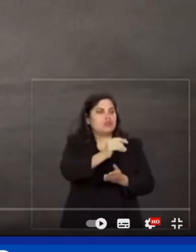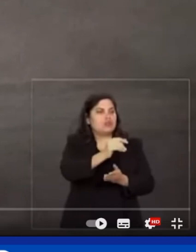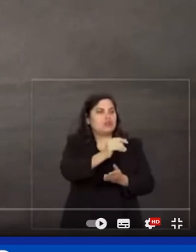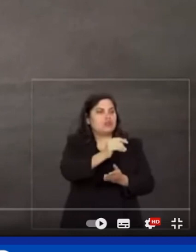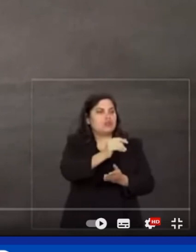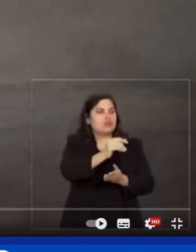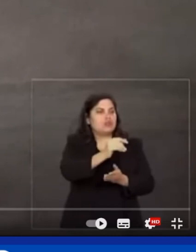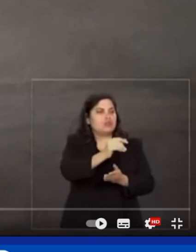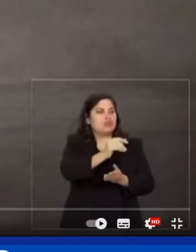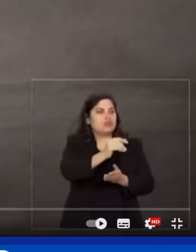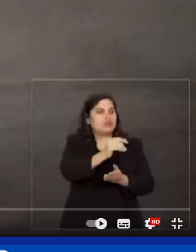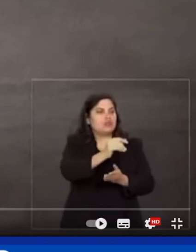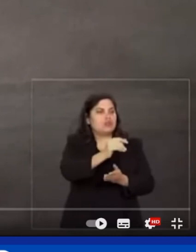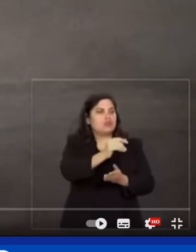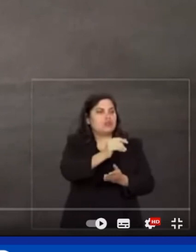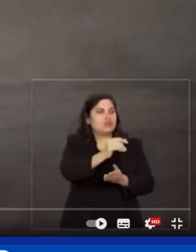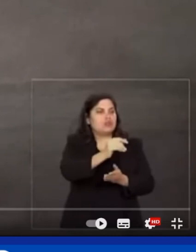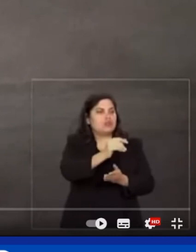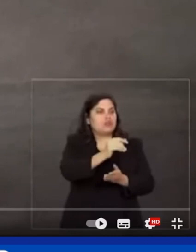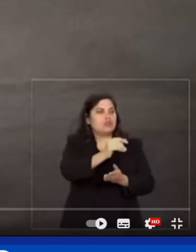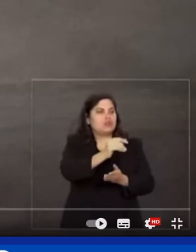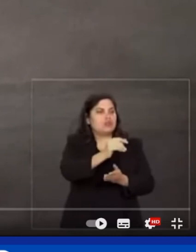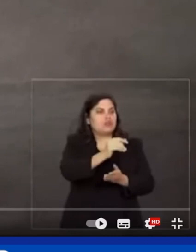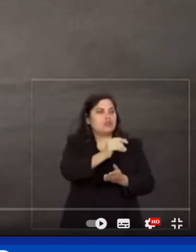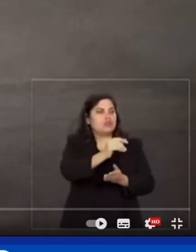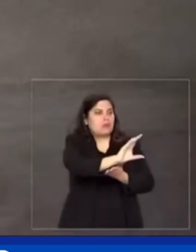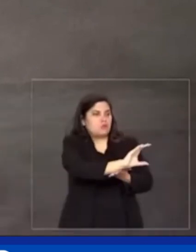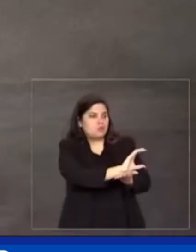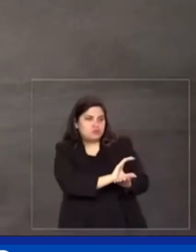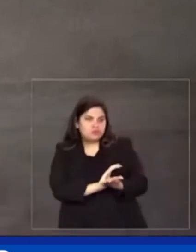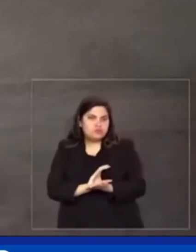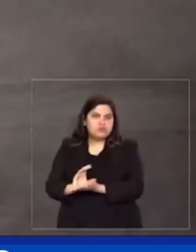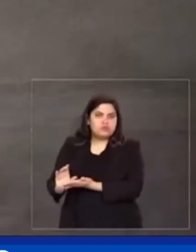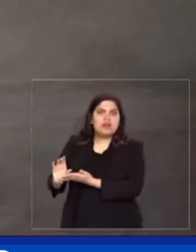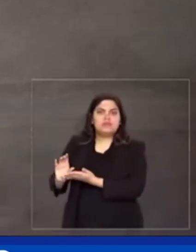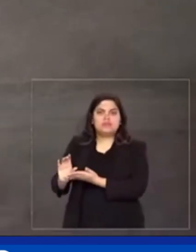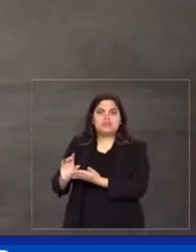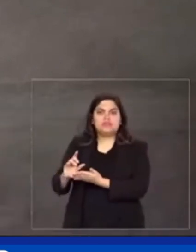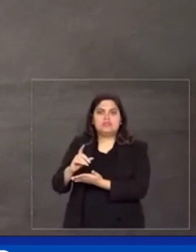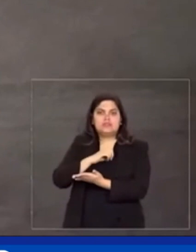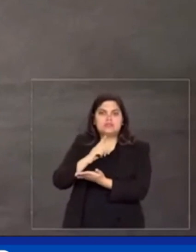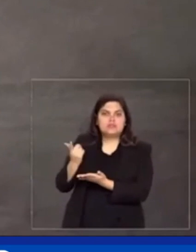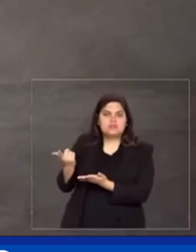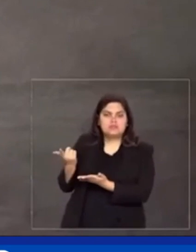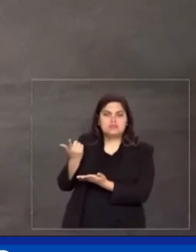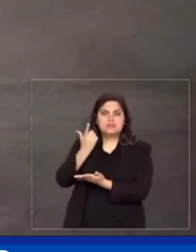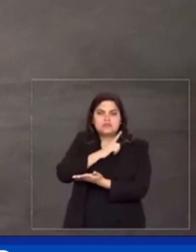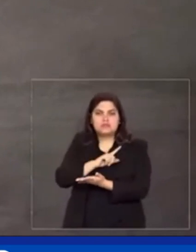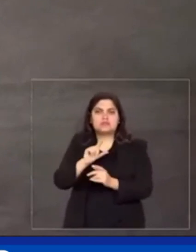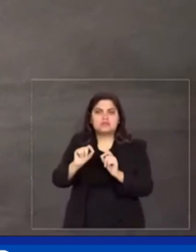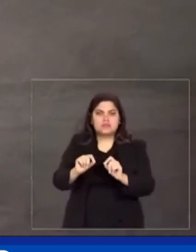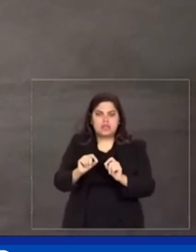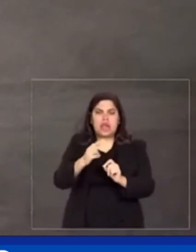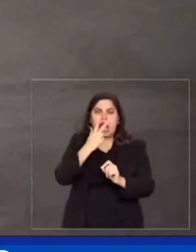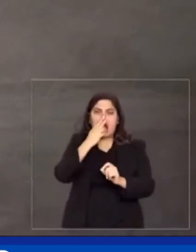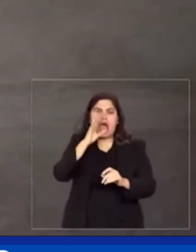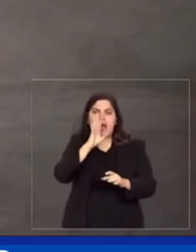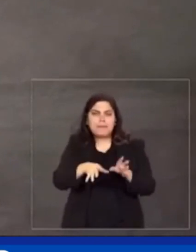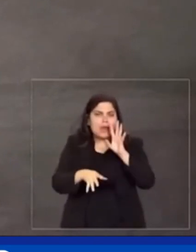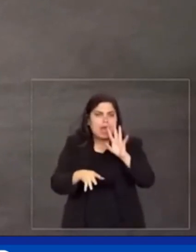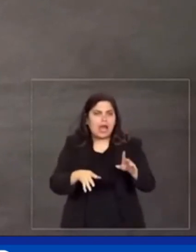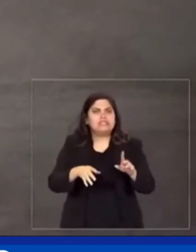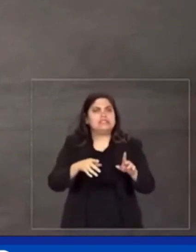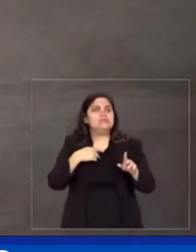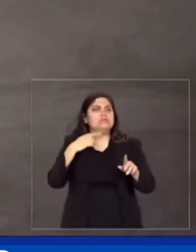canal aqui. Mandem superchats e vamos continuar aqui acompanhando o presidente. Intimidaram os mais vulneráveis com ameaça de suspensão de